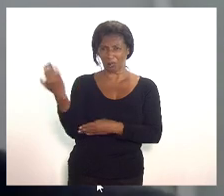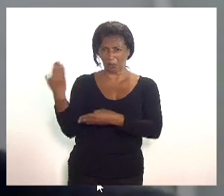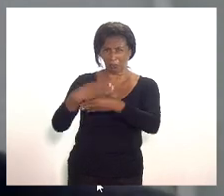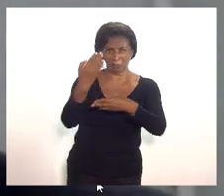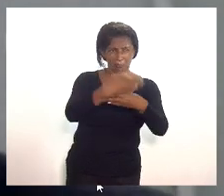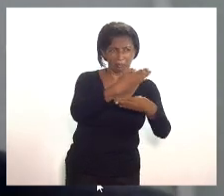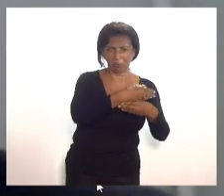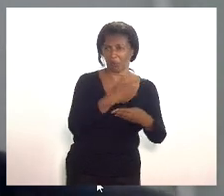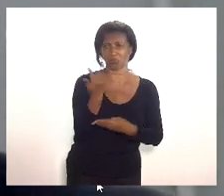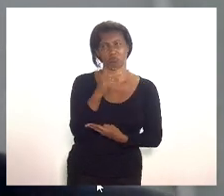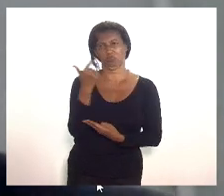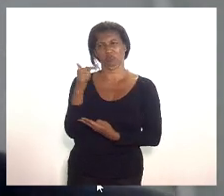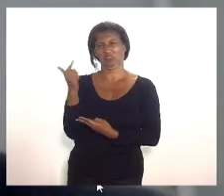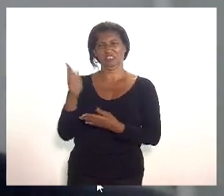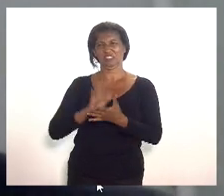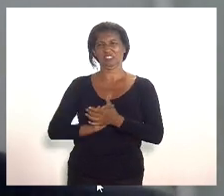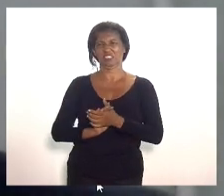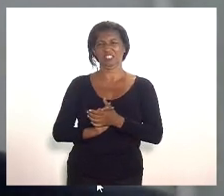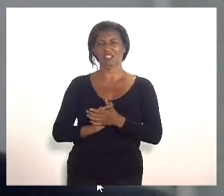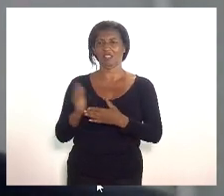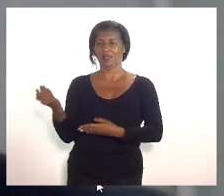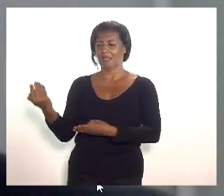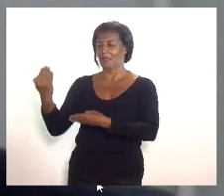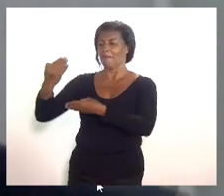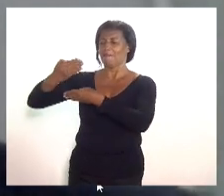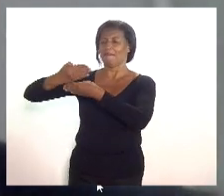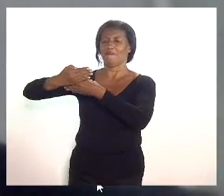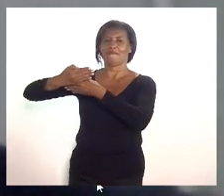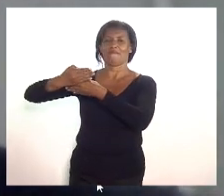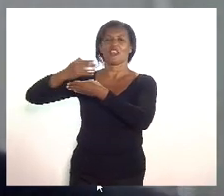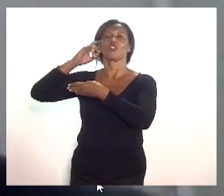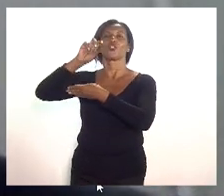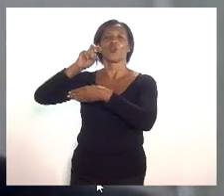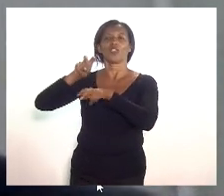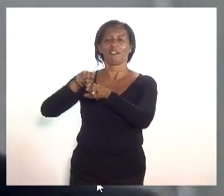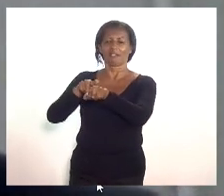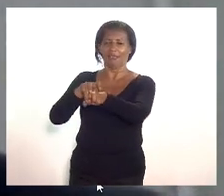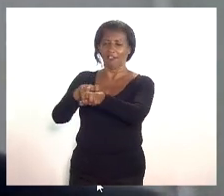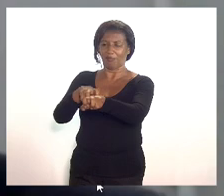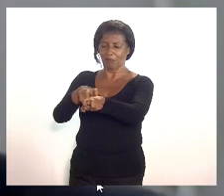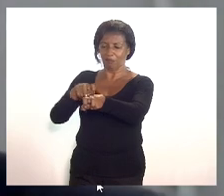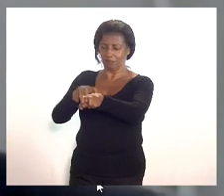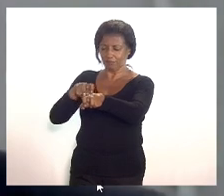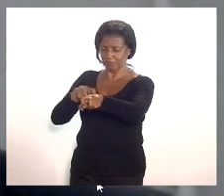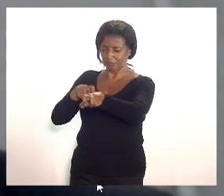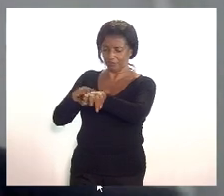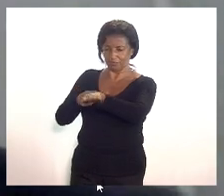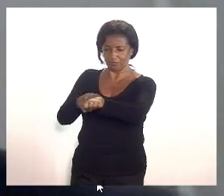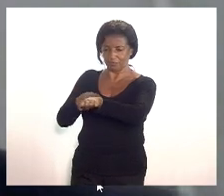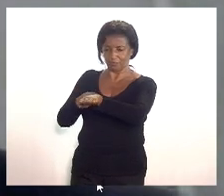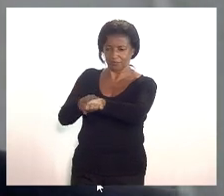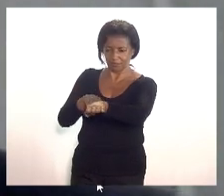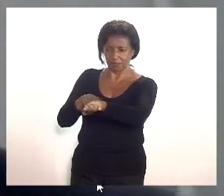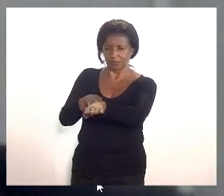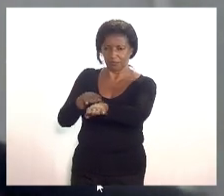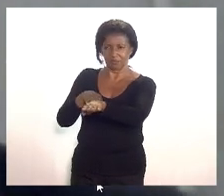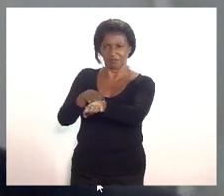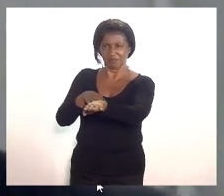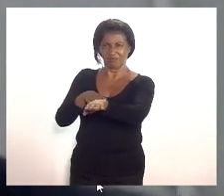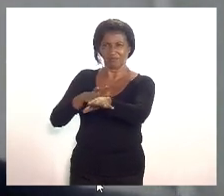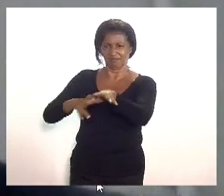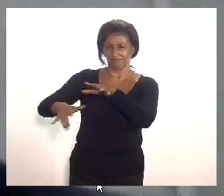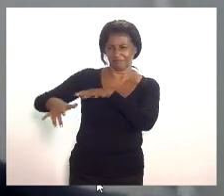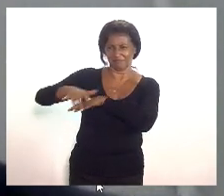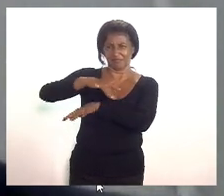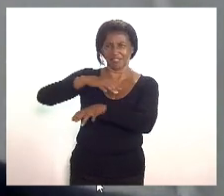que essa barreira na verdade se resume a criar engarrafamento aglomerando pessoas dentro do